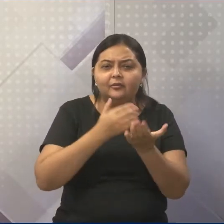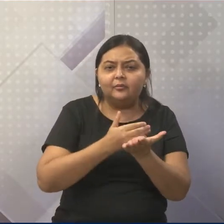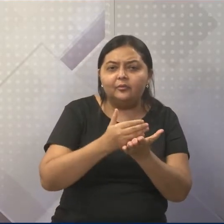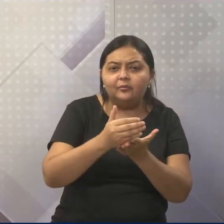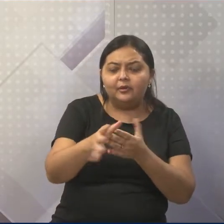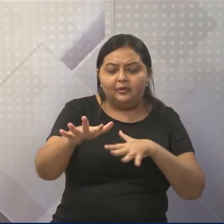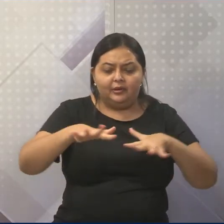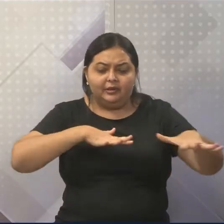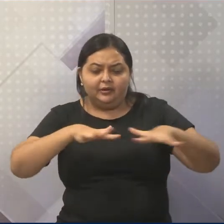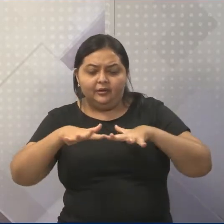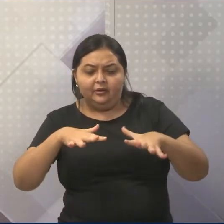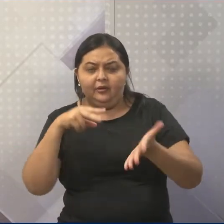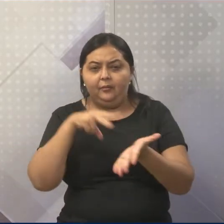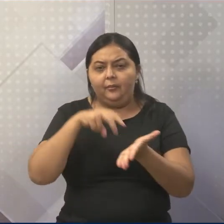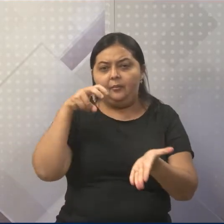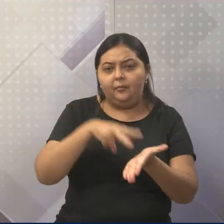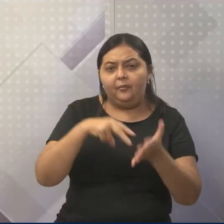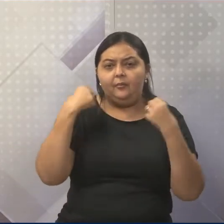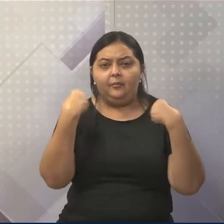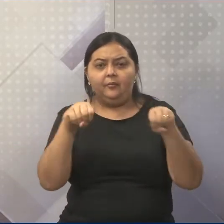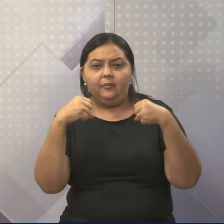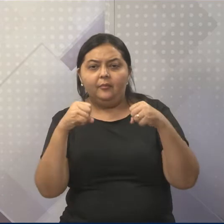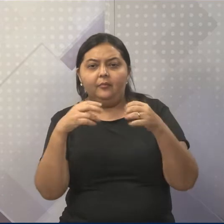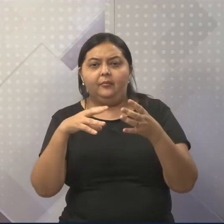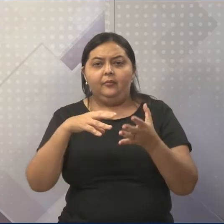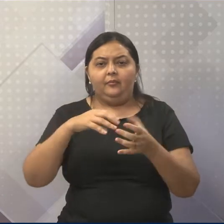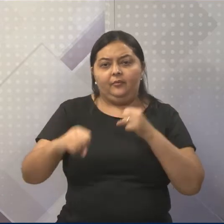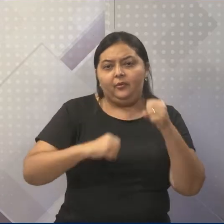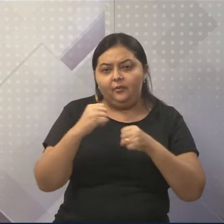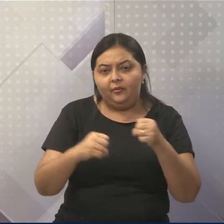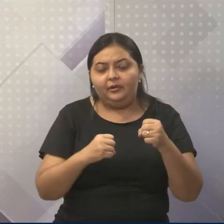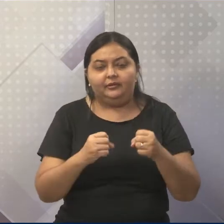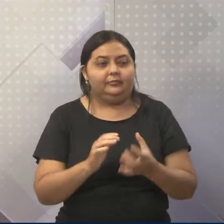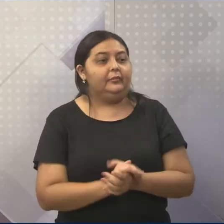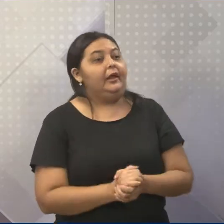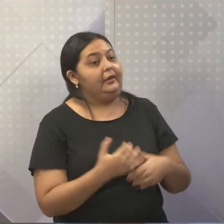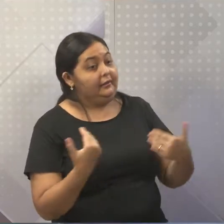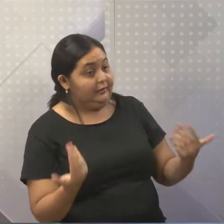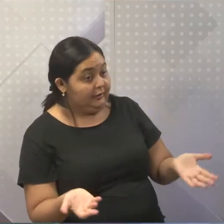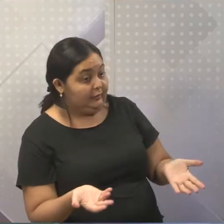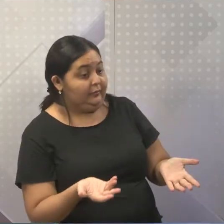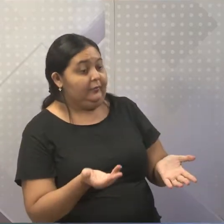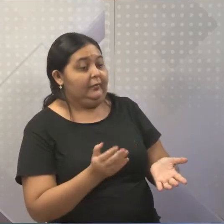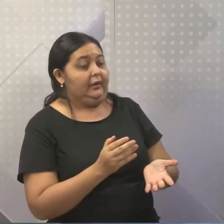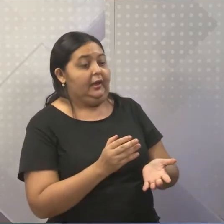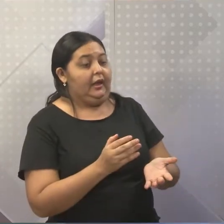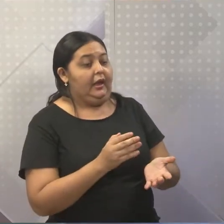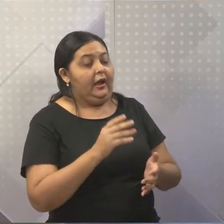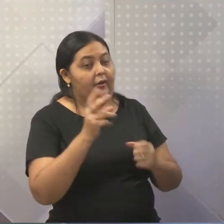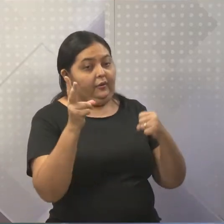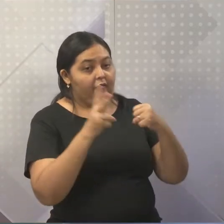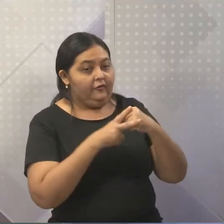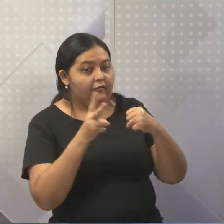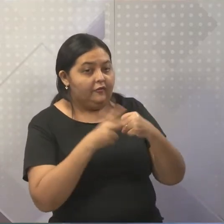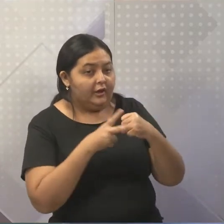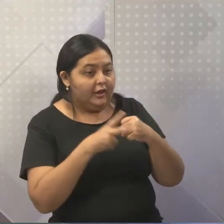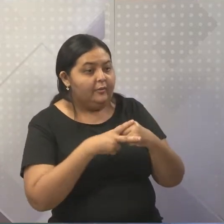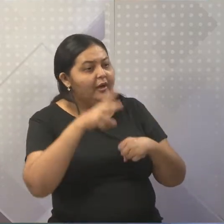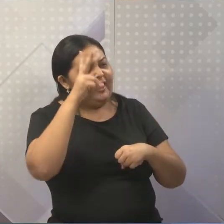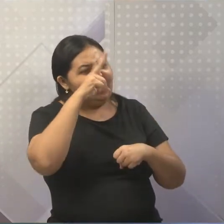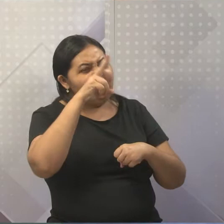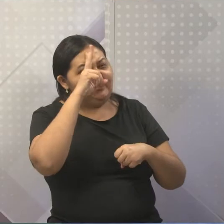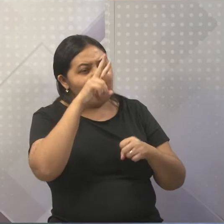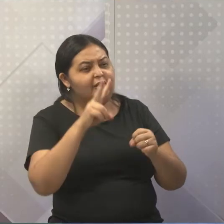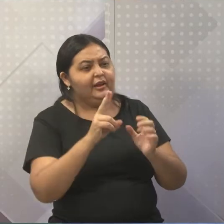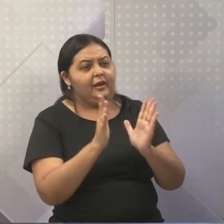ação, saltar, correr, tão prático na educação física? Por isso mesmo, Pedro. Olha, quando nós falamos de verbo, nós vamos lembrar lá,